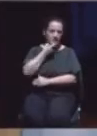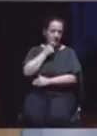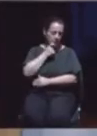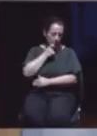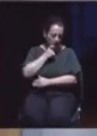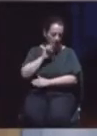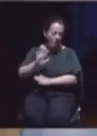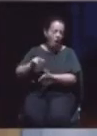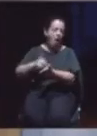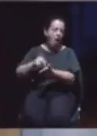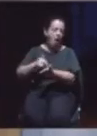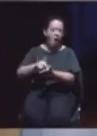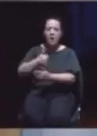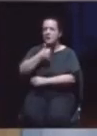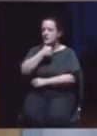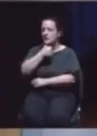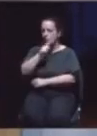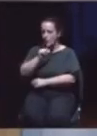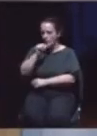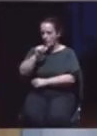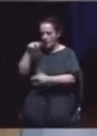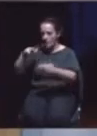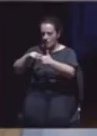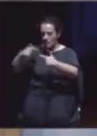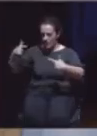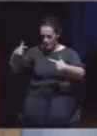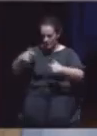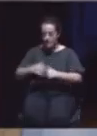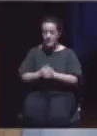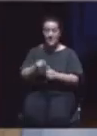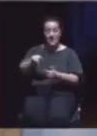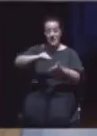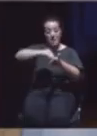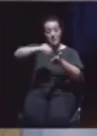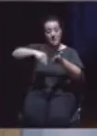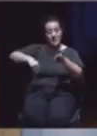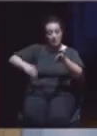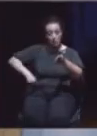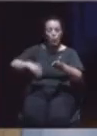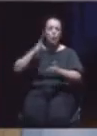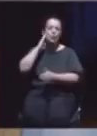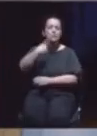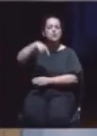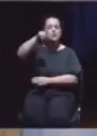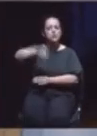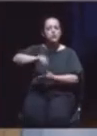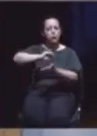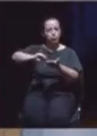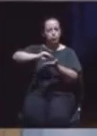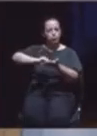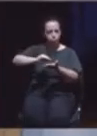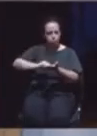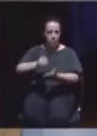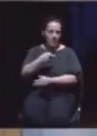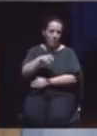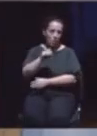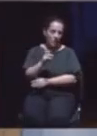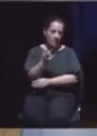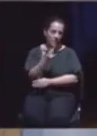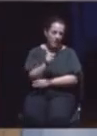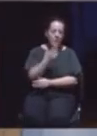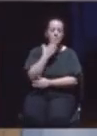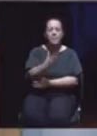pendente de deliberação municipal. Com esta petição, o primeiro subscritor, o Sr. Pedro Vieira, veio requerer